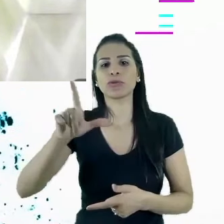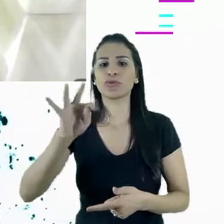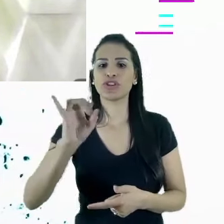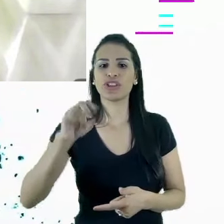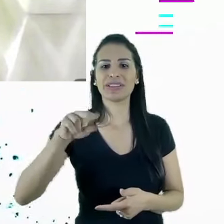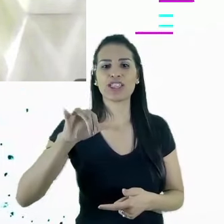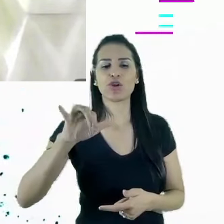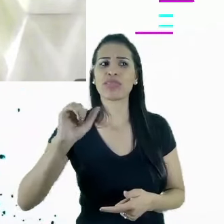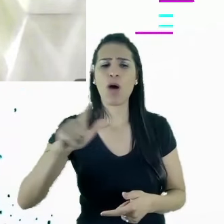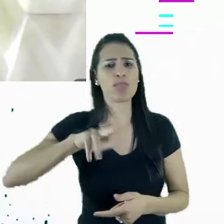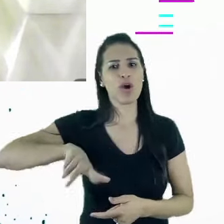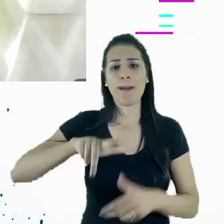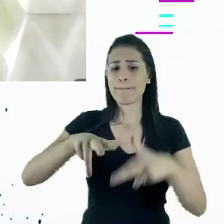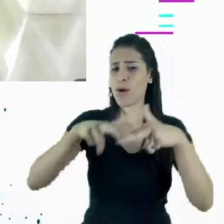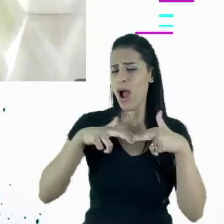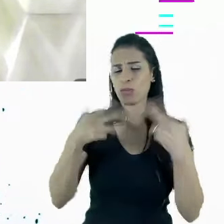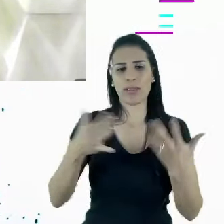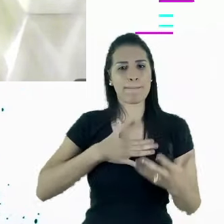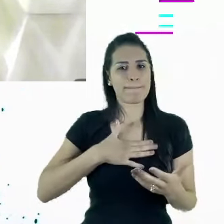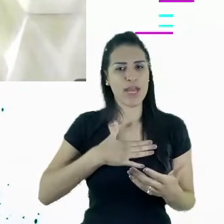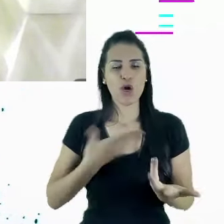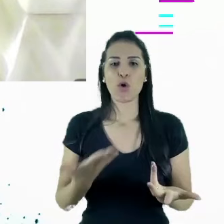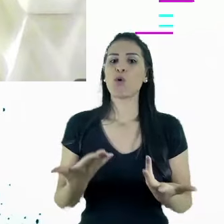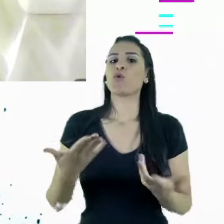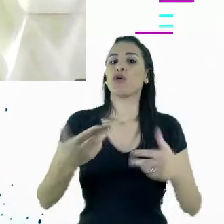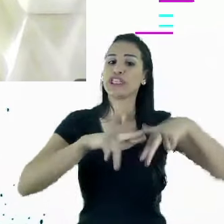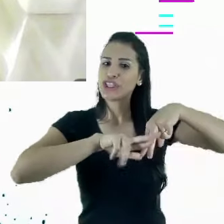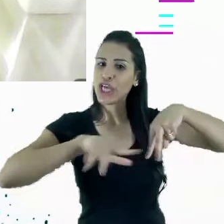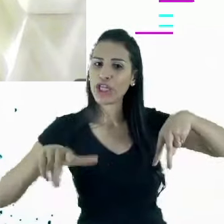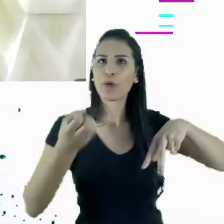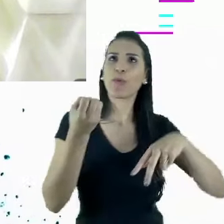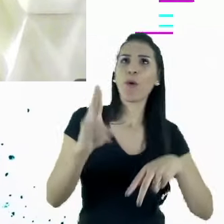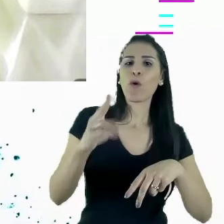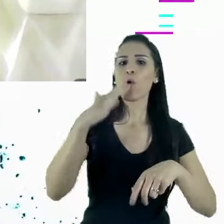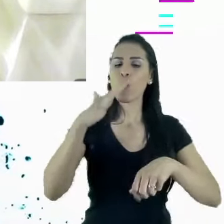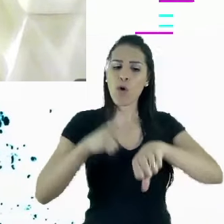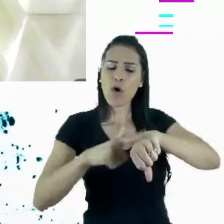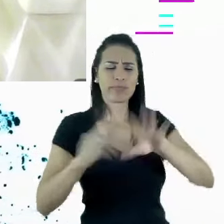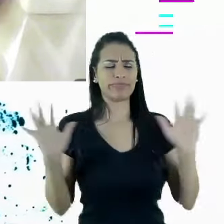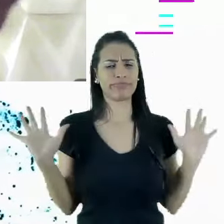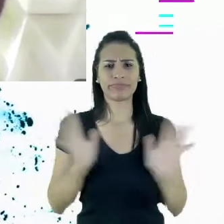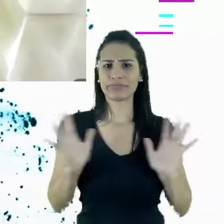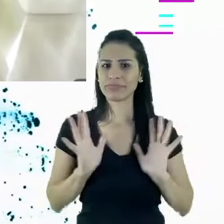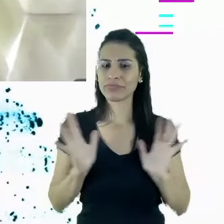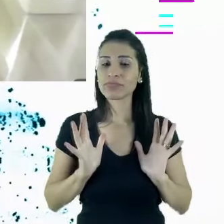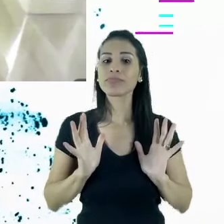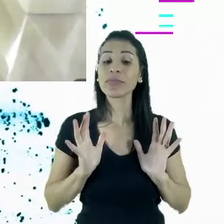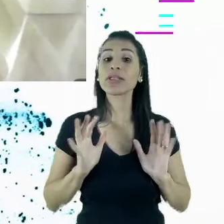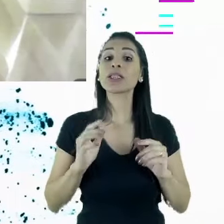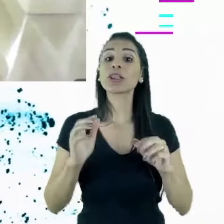cor e menos ainda pelo gênero. Isso deve ser levado em conta no aspecto de o que nós temos para